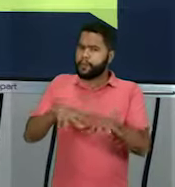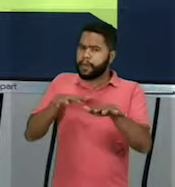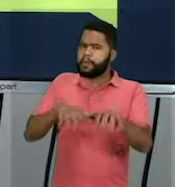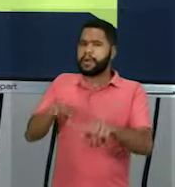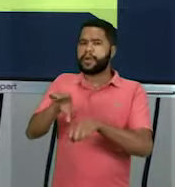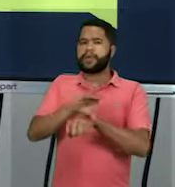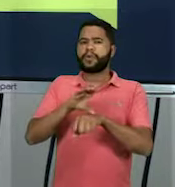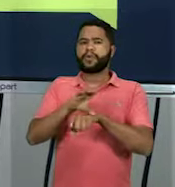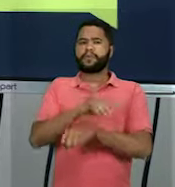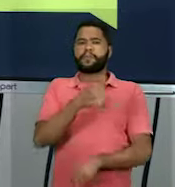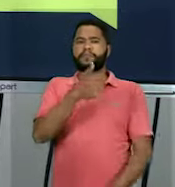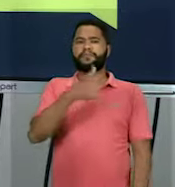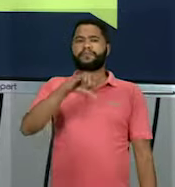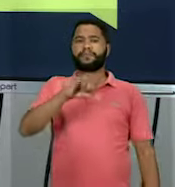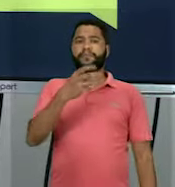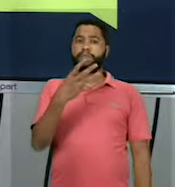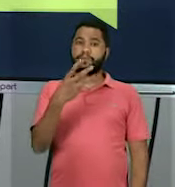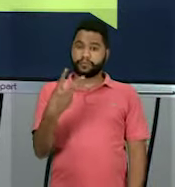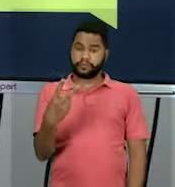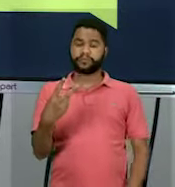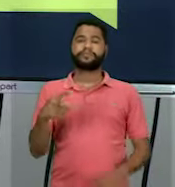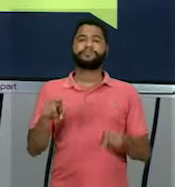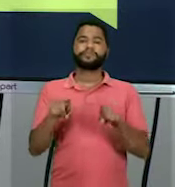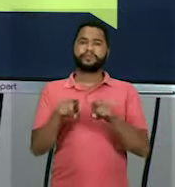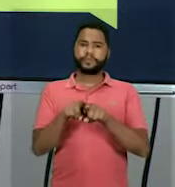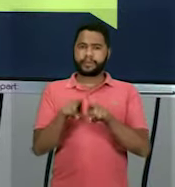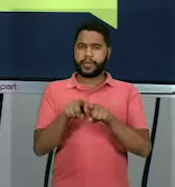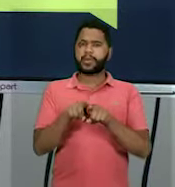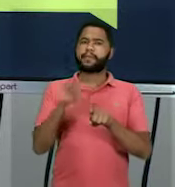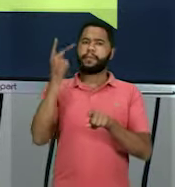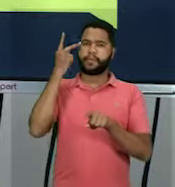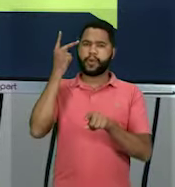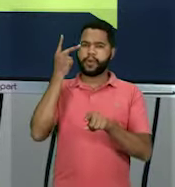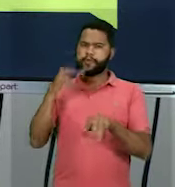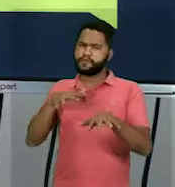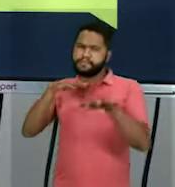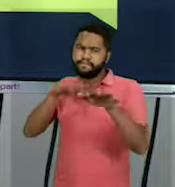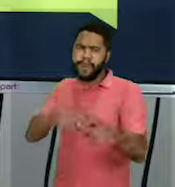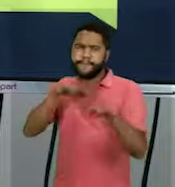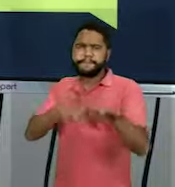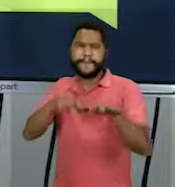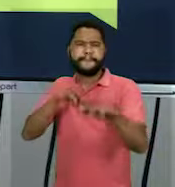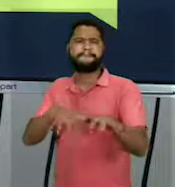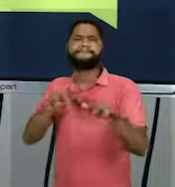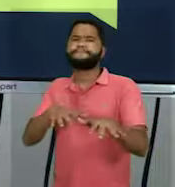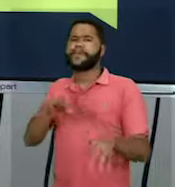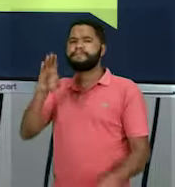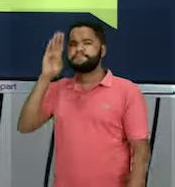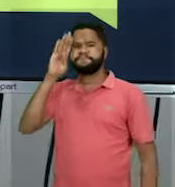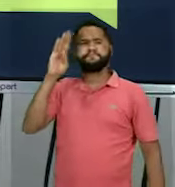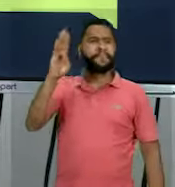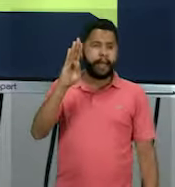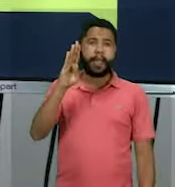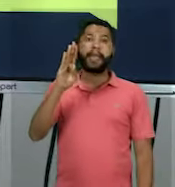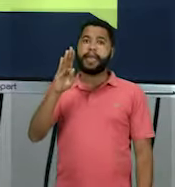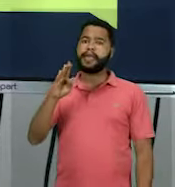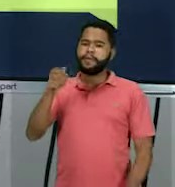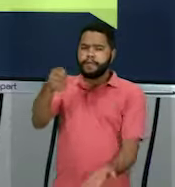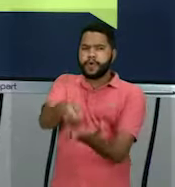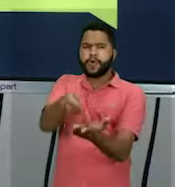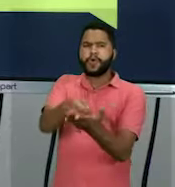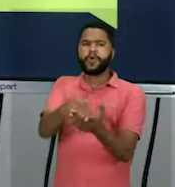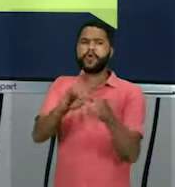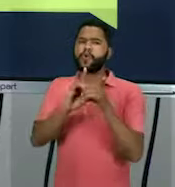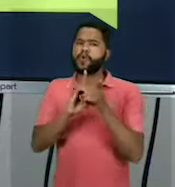de 32, que envolve ali, né, os paulistas, o protagonismo dos paulistas, exigindo uma democratização do